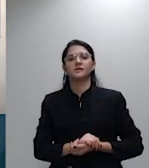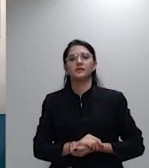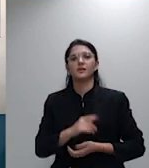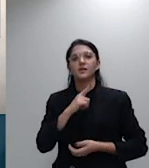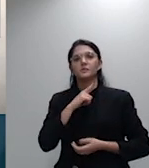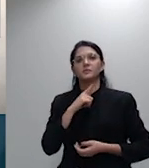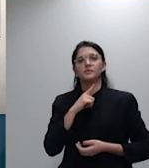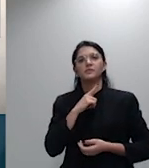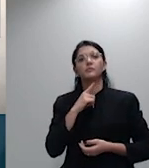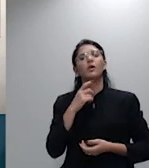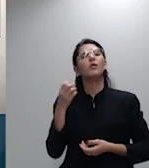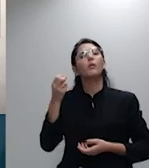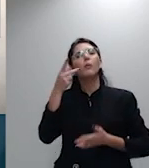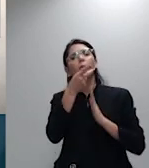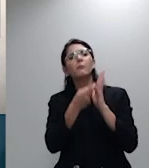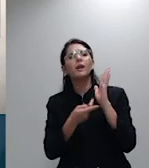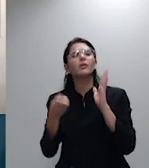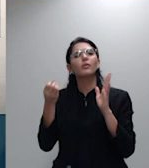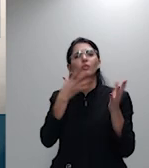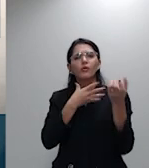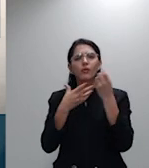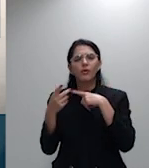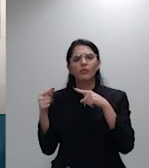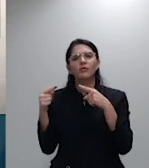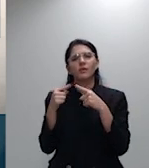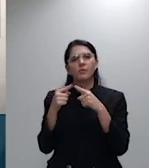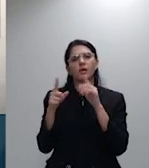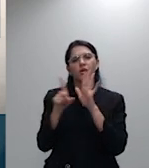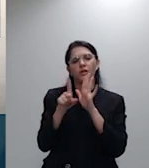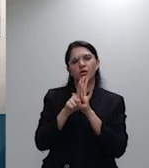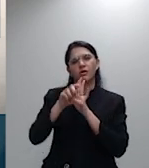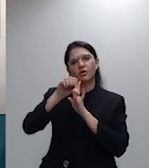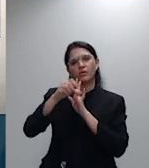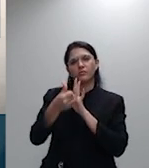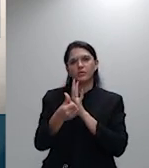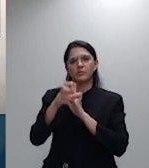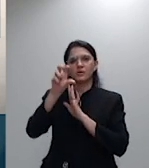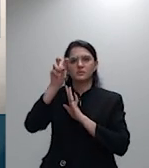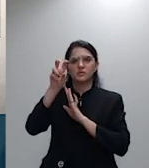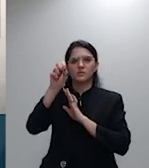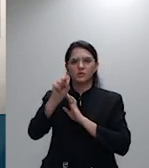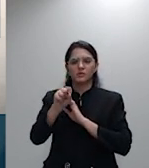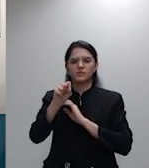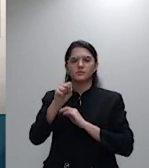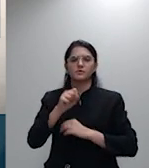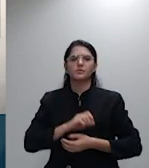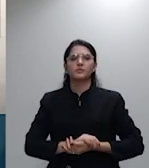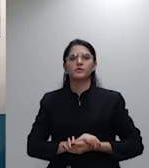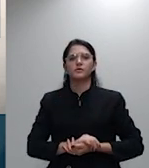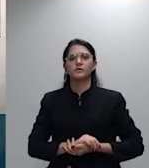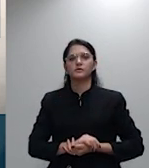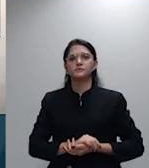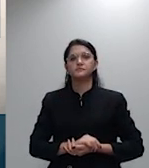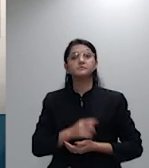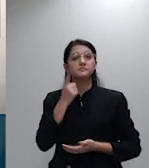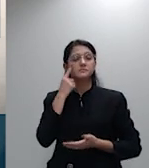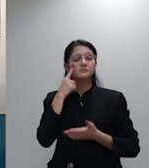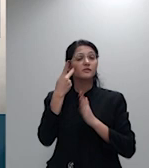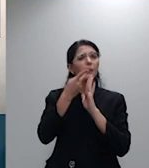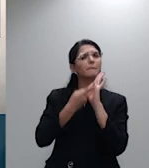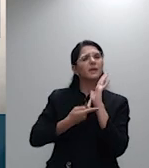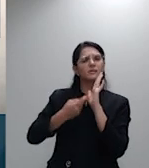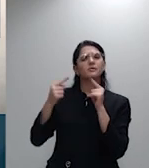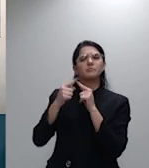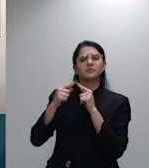9656 de 98 pois no que se refere aos planos antigos não há uma multiplicidade